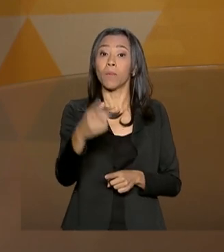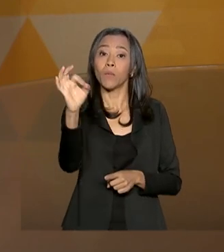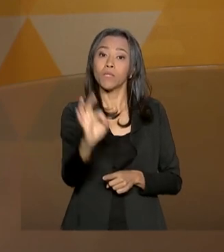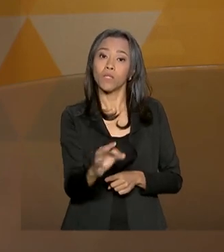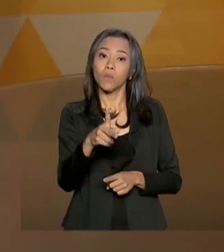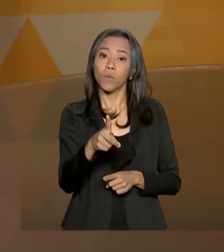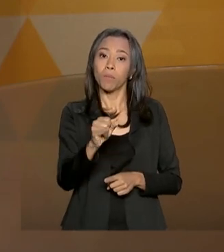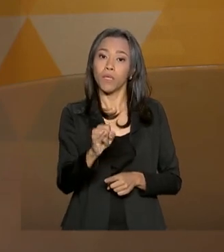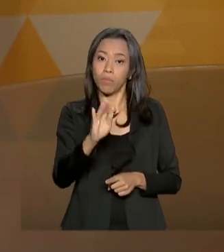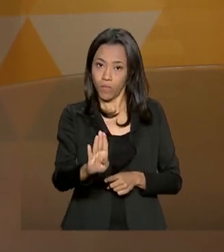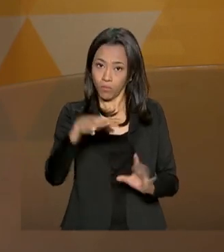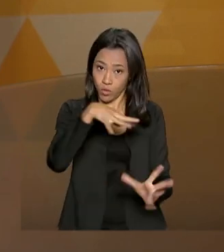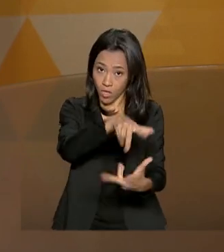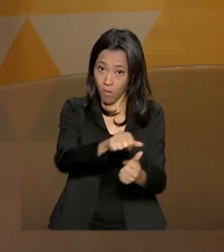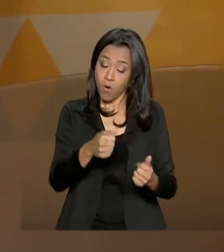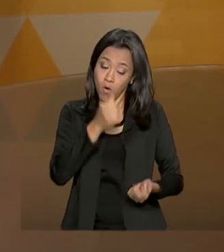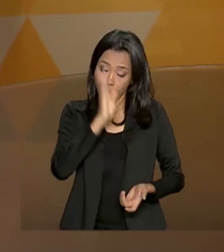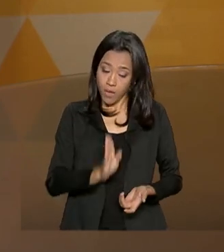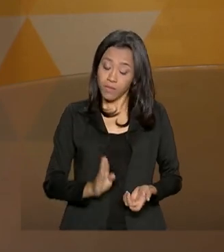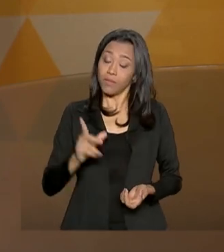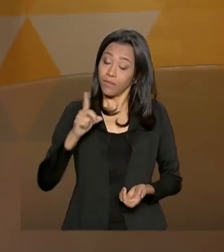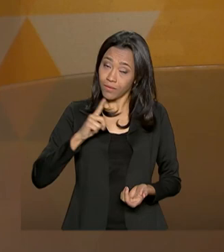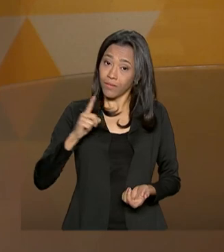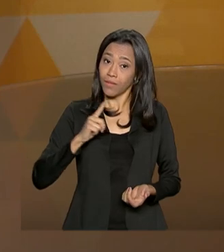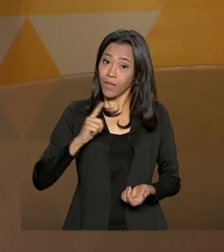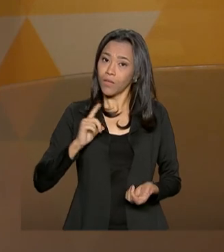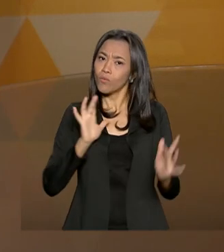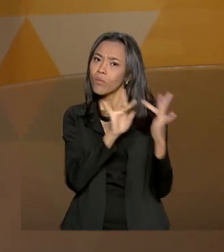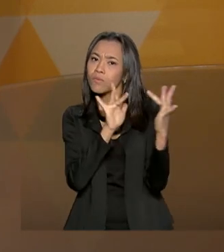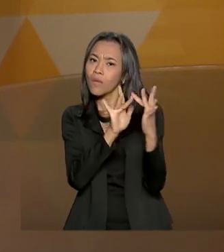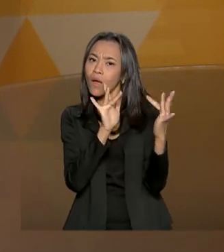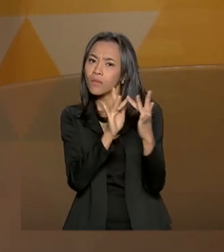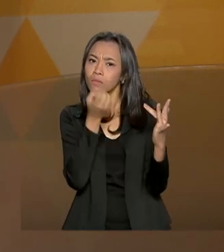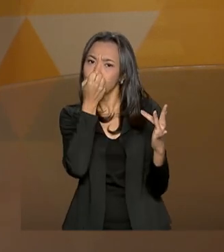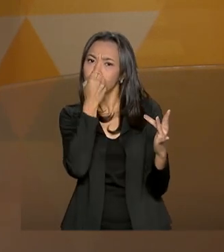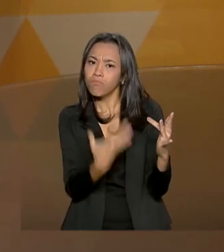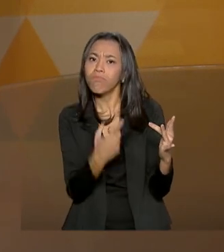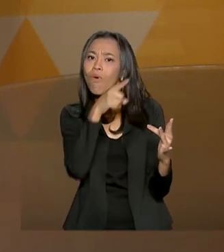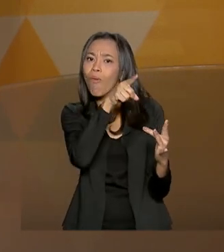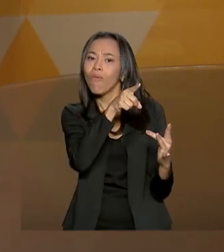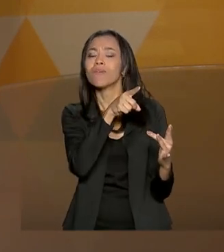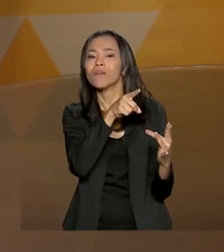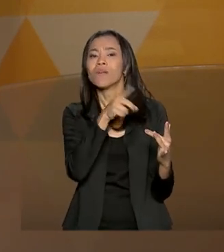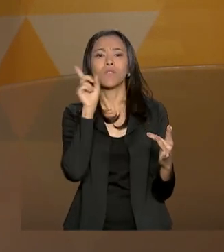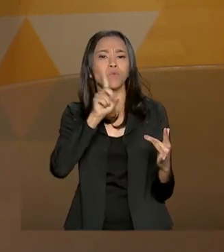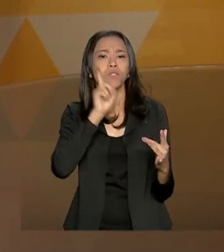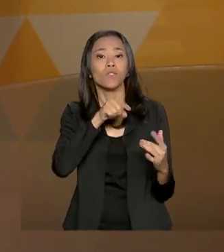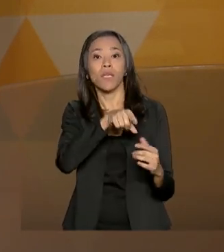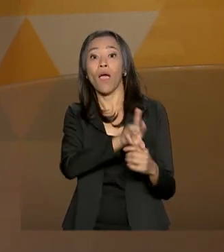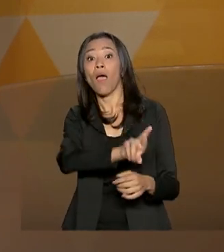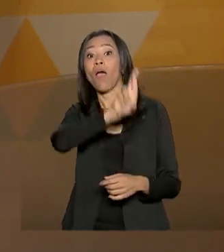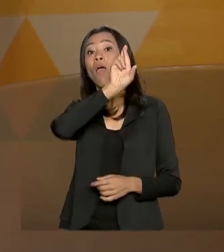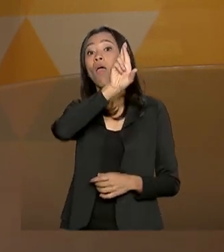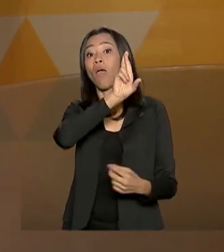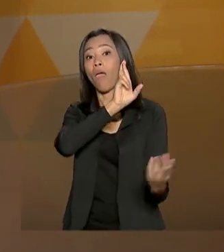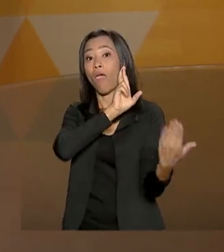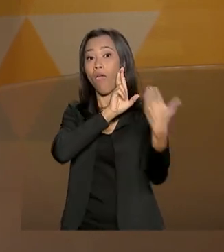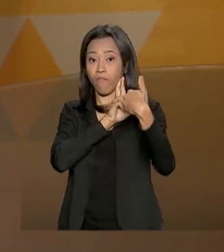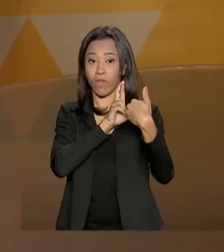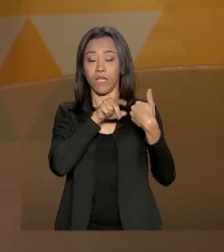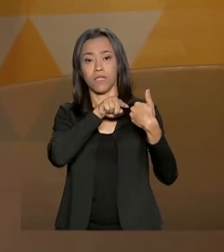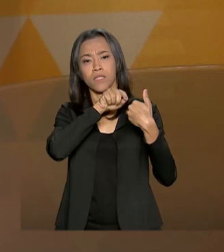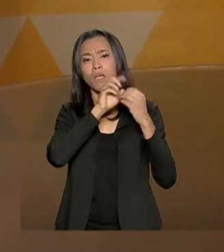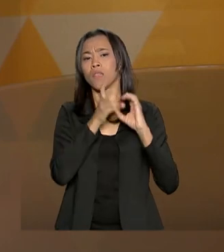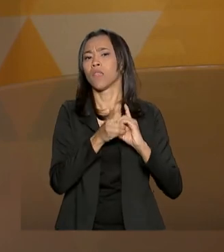mas o Brasil também tem uma relação privilegiada com os Estados Unidos, que é o besta da democracia, mais de 200 anos de democracia, das